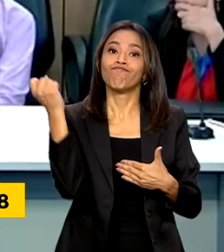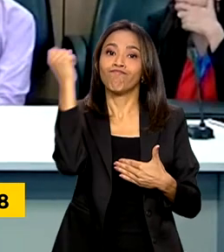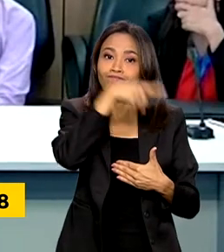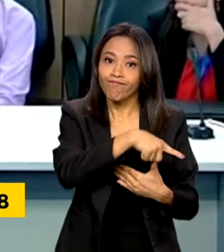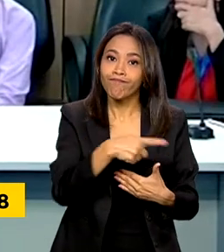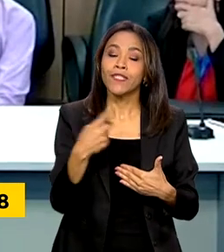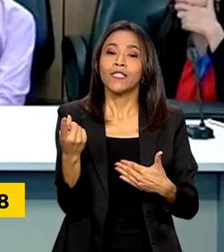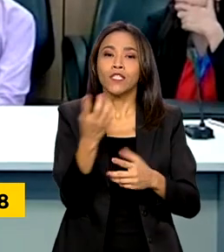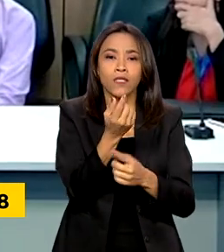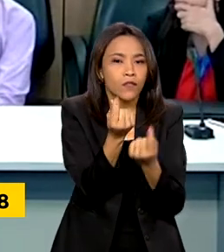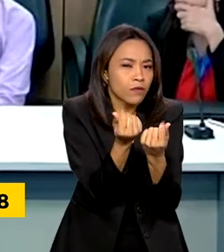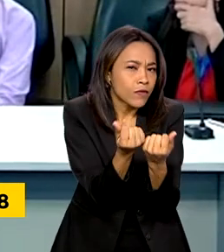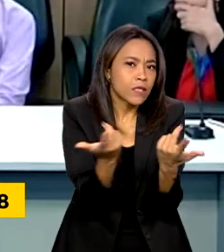na integração socioeconômica.